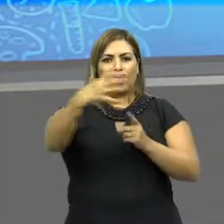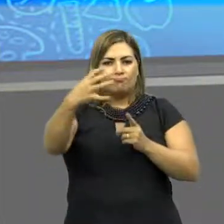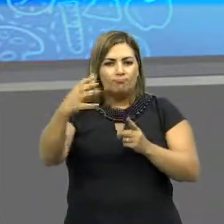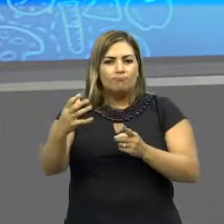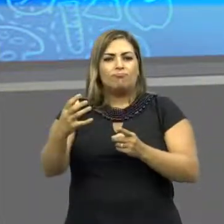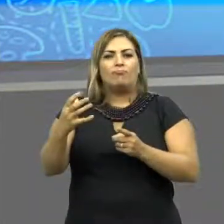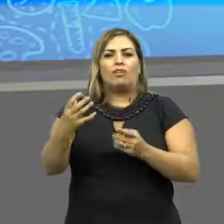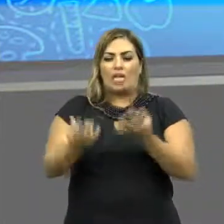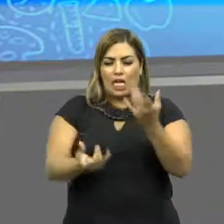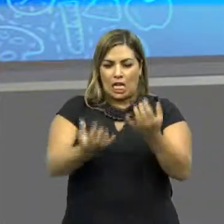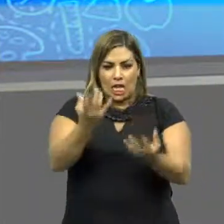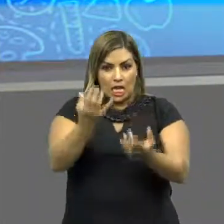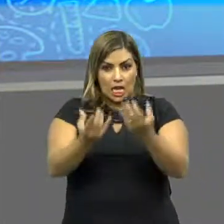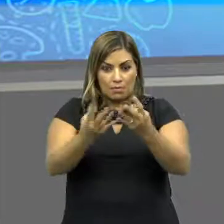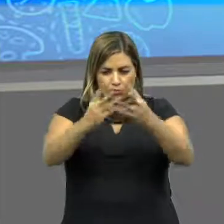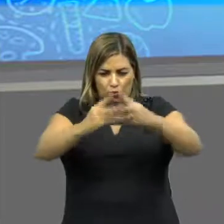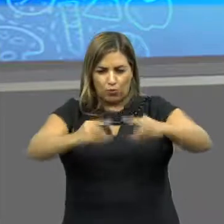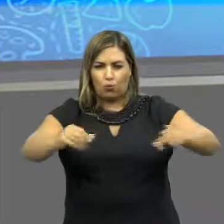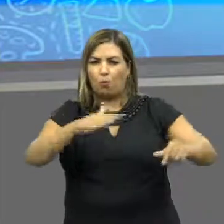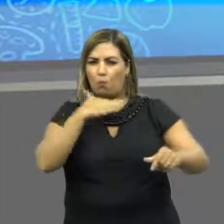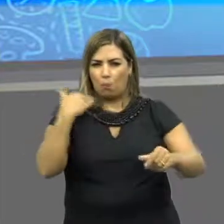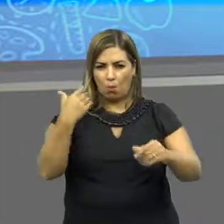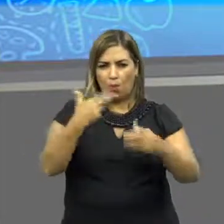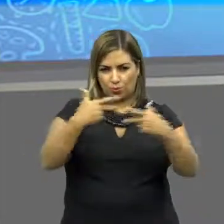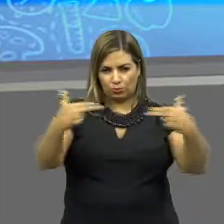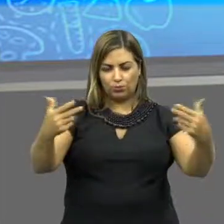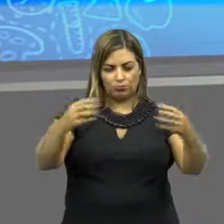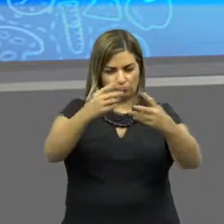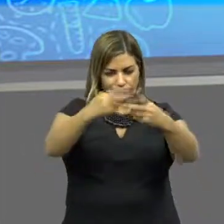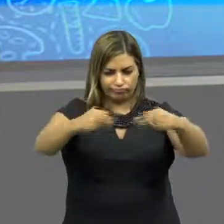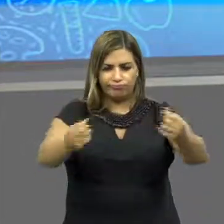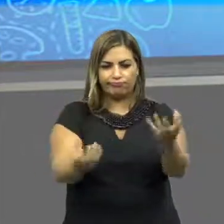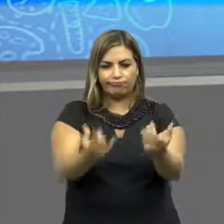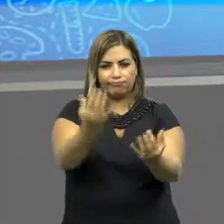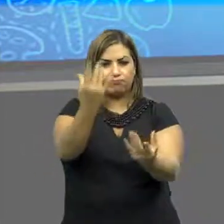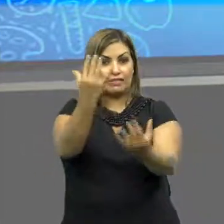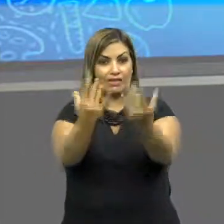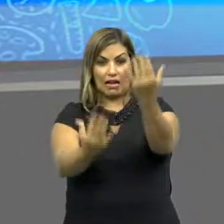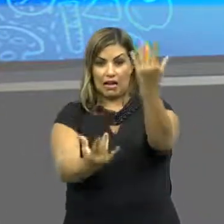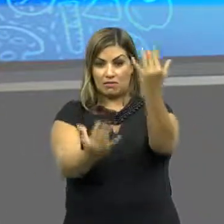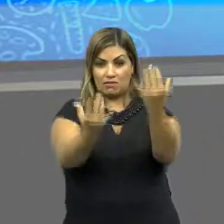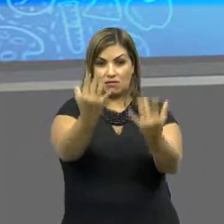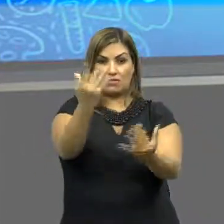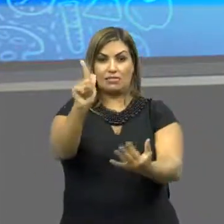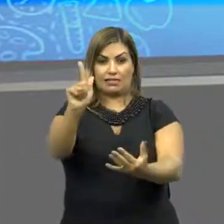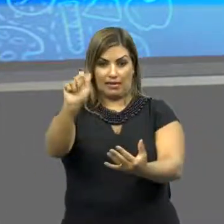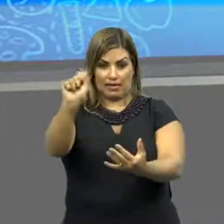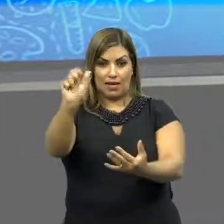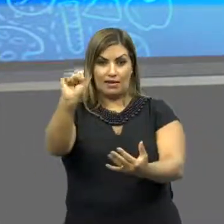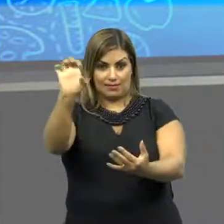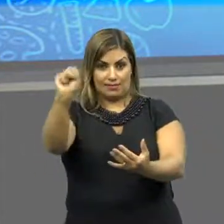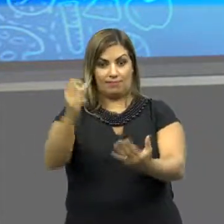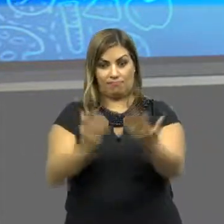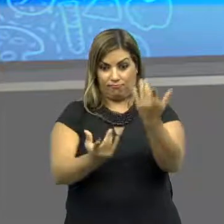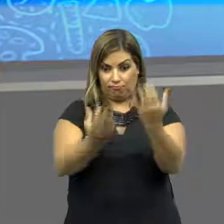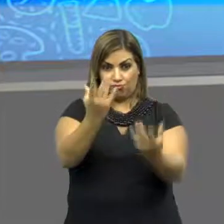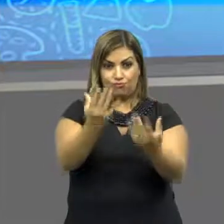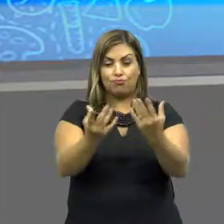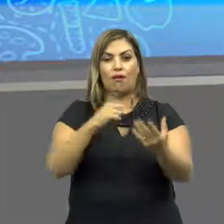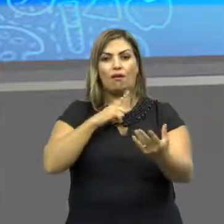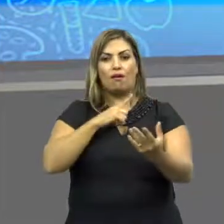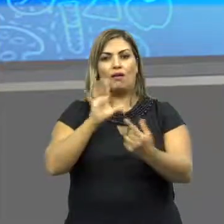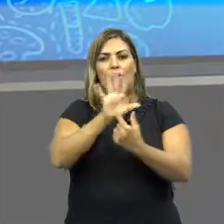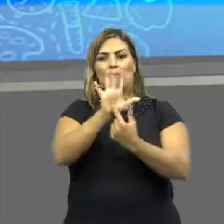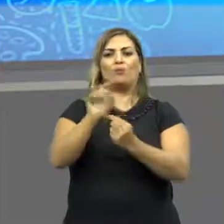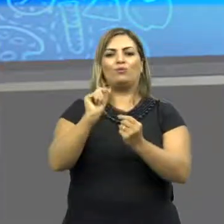crescente queima de combustíveis fósseis. Consequentemente, a produção desses gases irão representar a